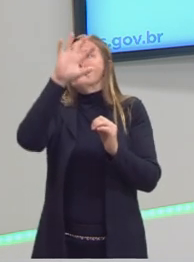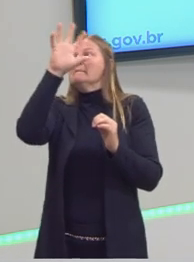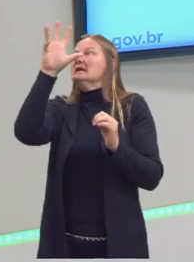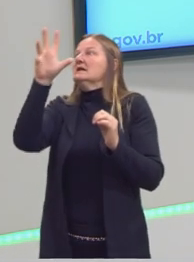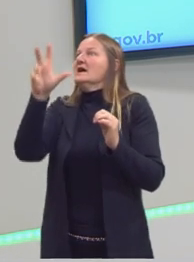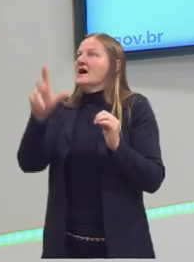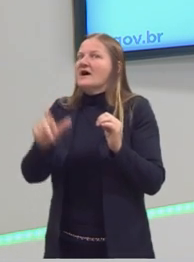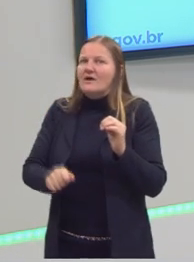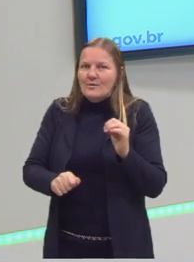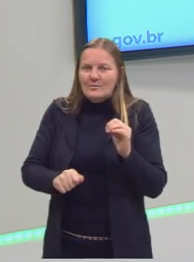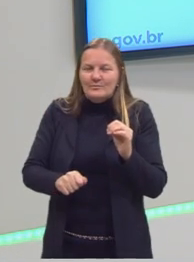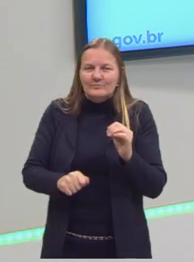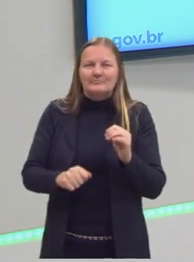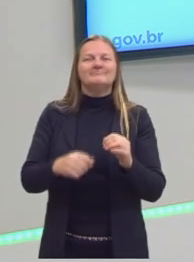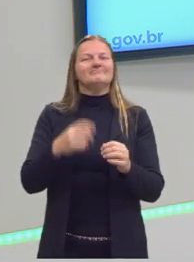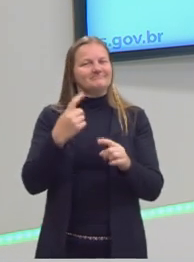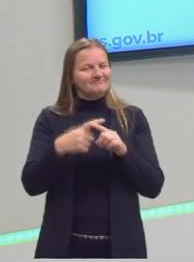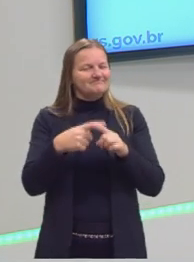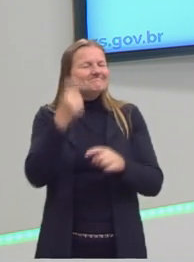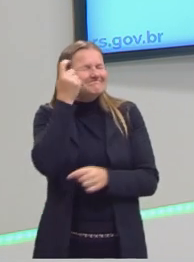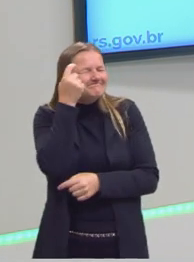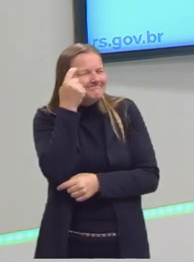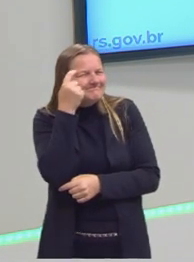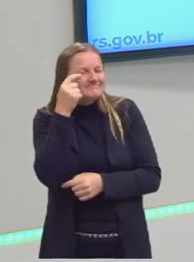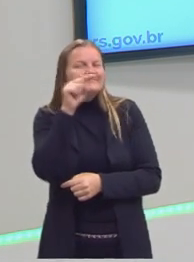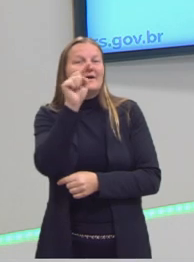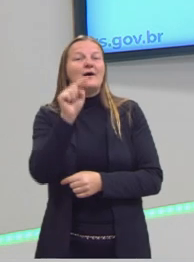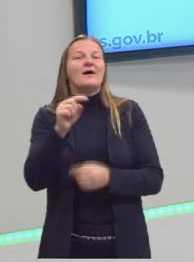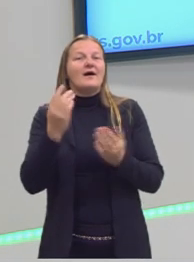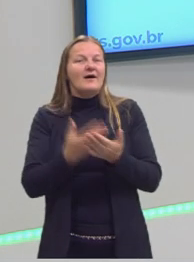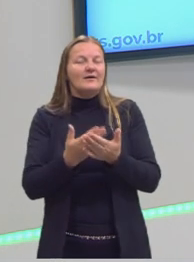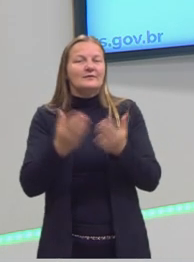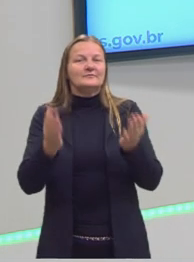Então, nós vamos partir dessa reflexão para a nossa aula de hoje.